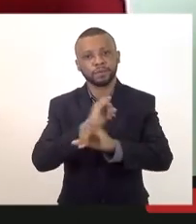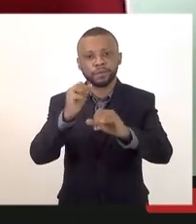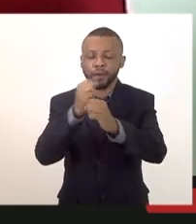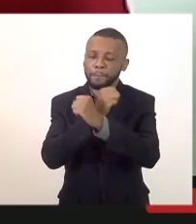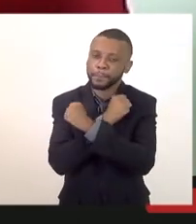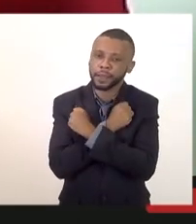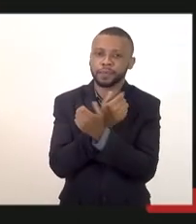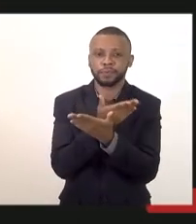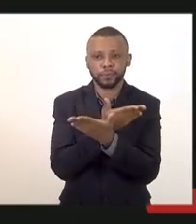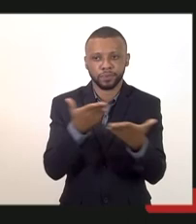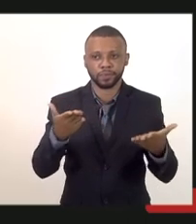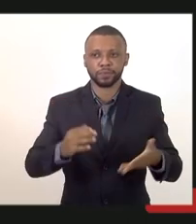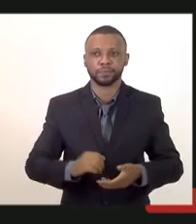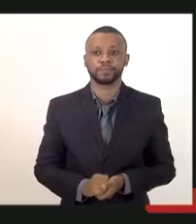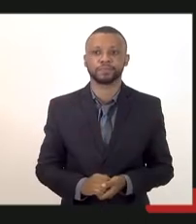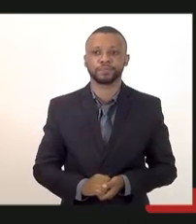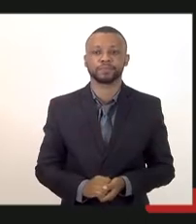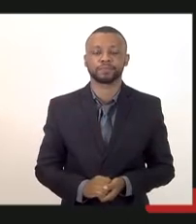todos